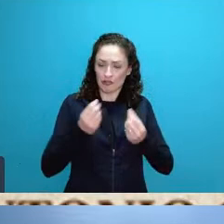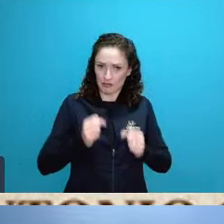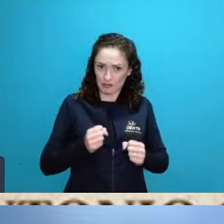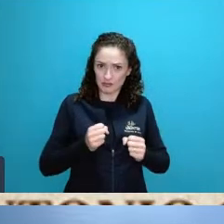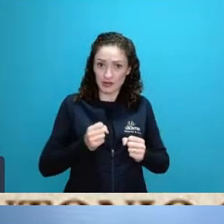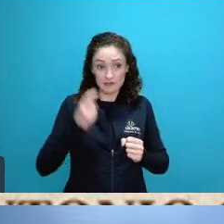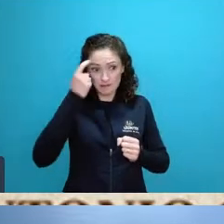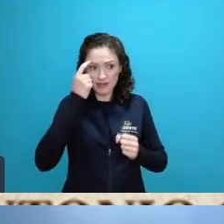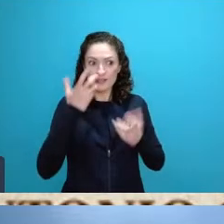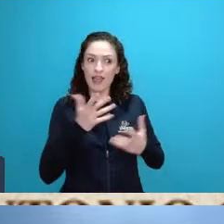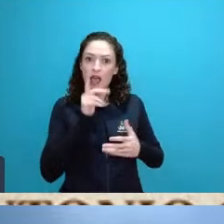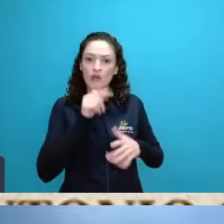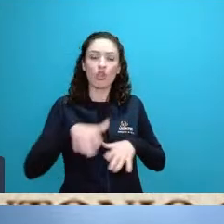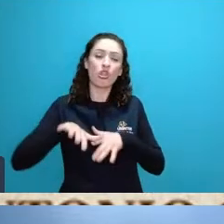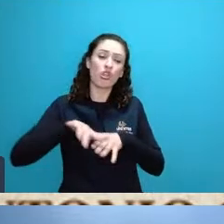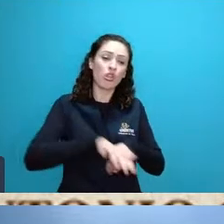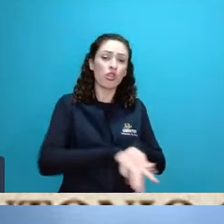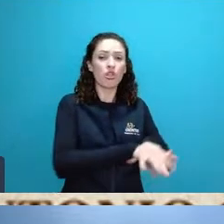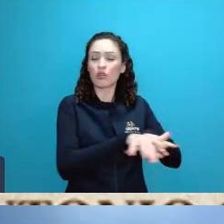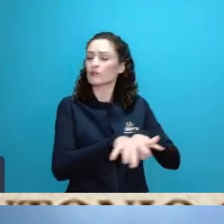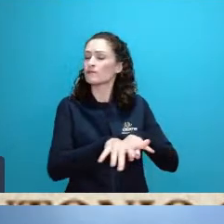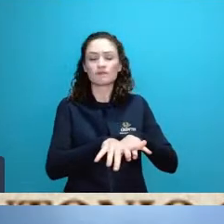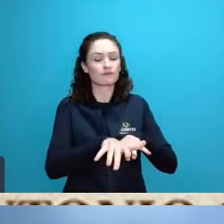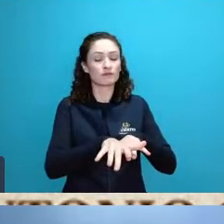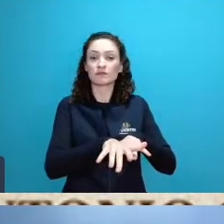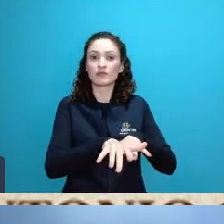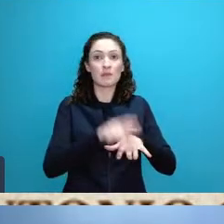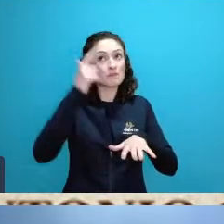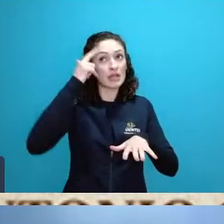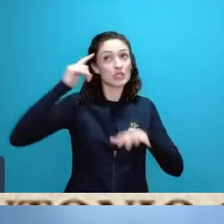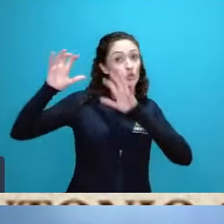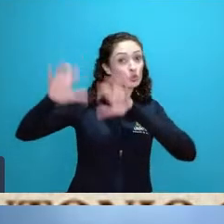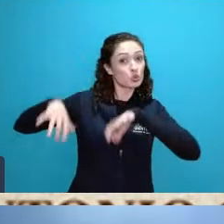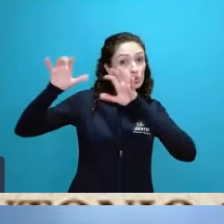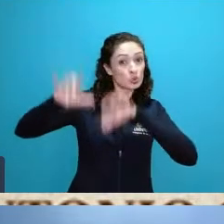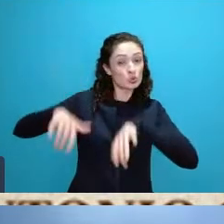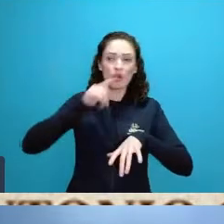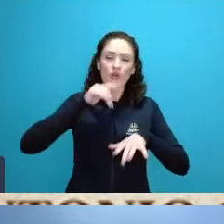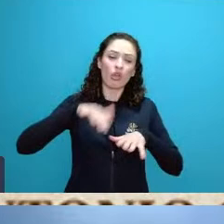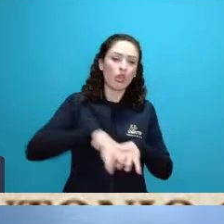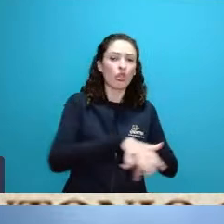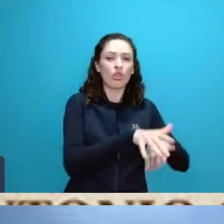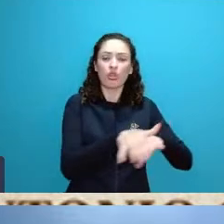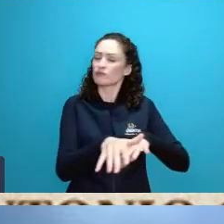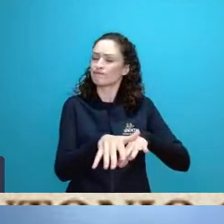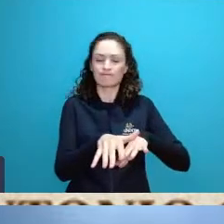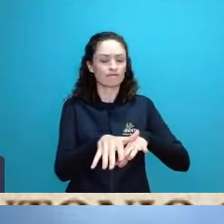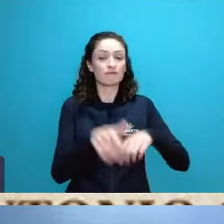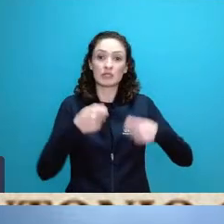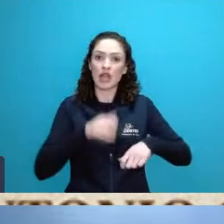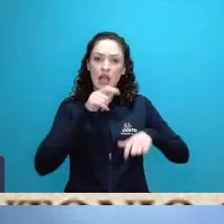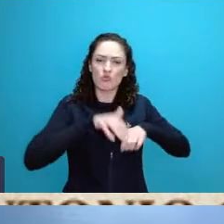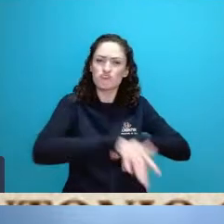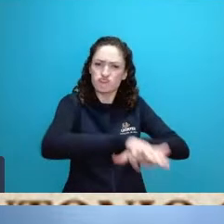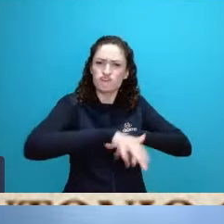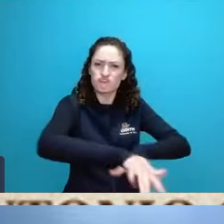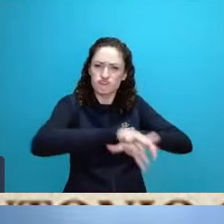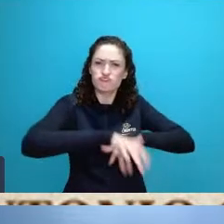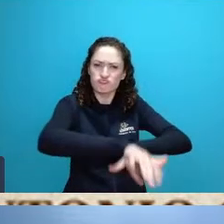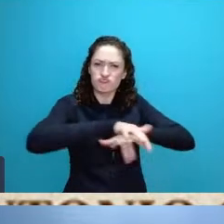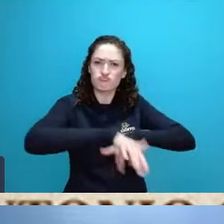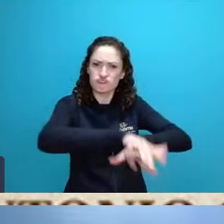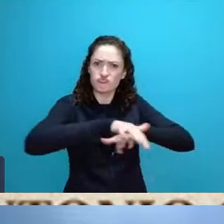flua rapidamente no momento da chuva porque os rios mais sinuosos são específicos de ambientes mais úmidos